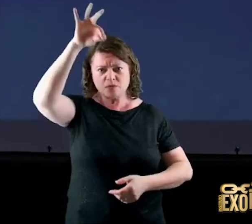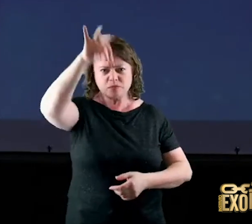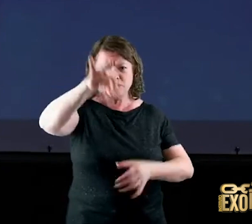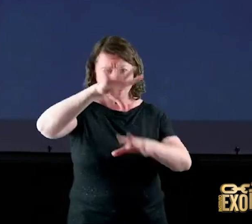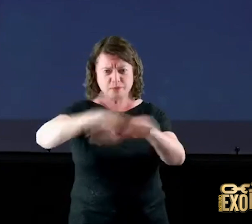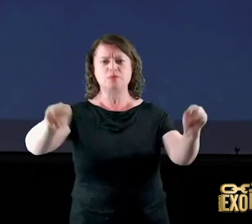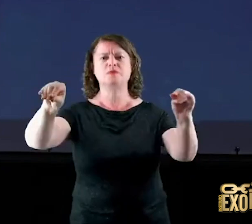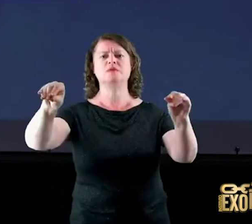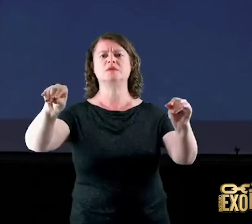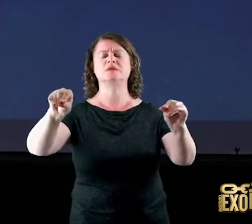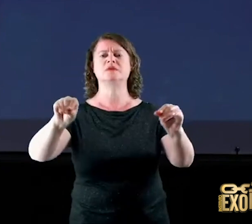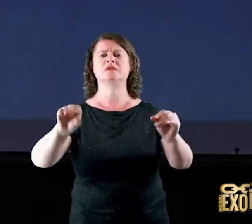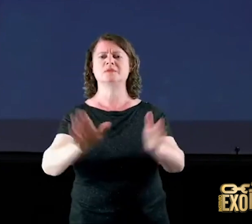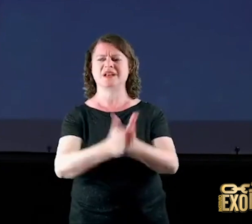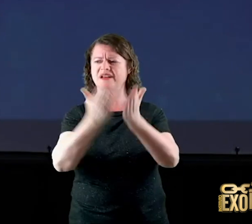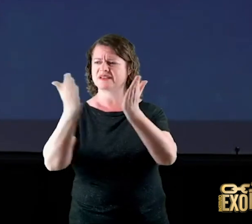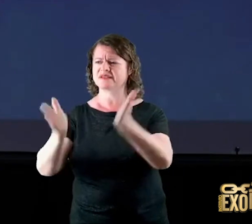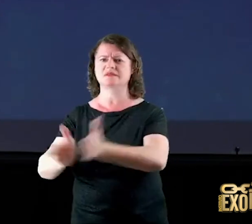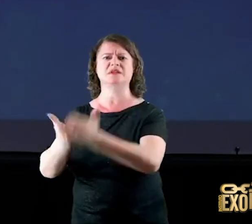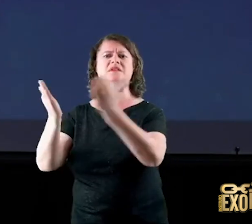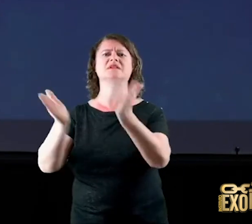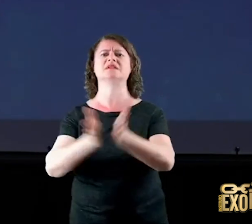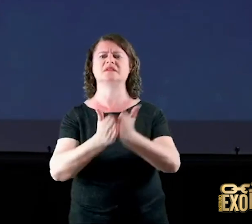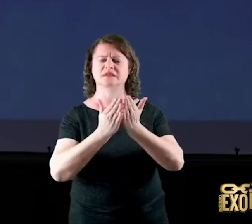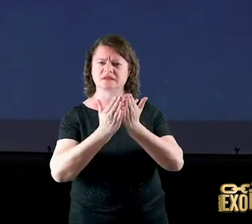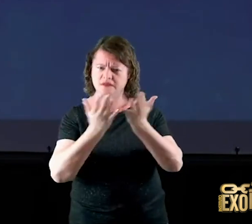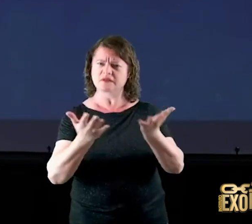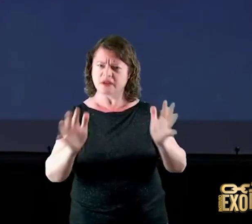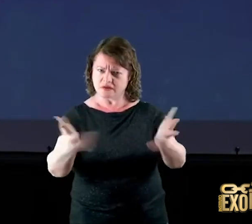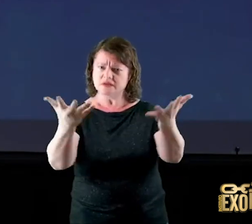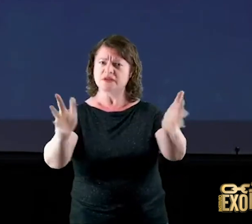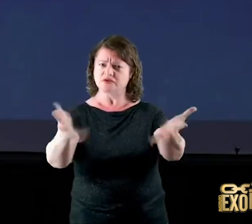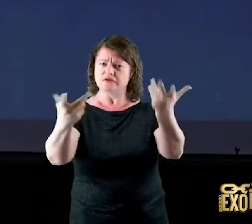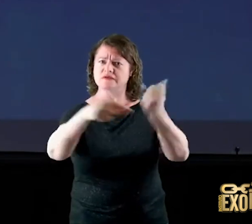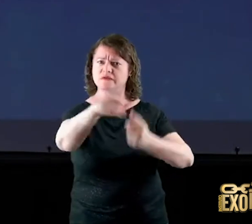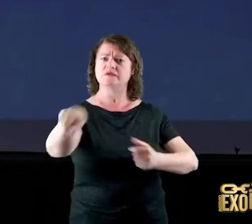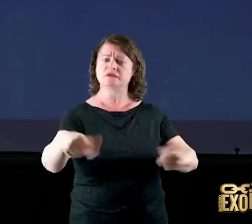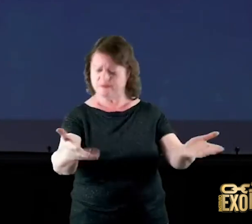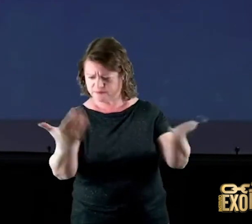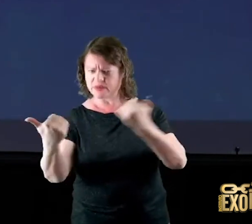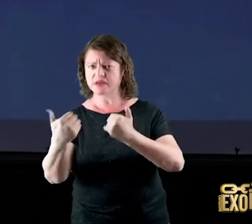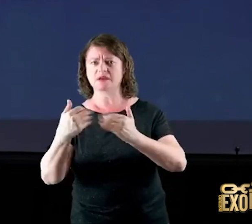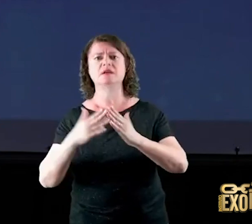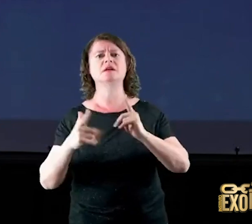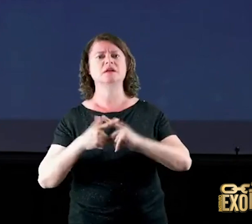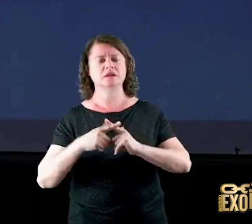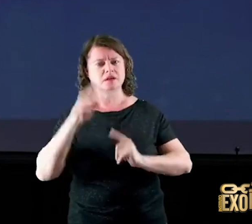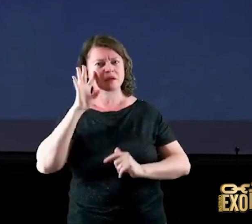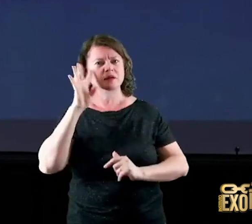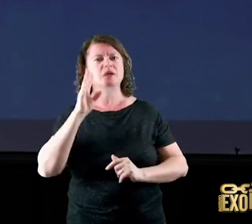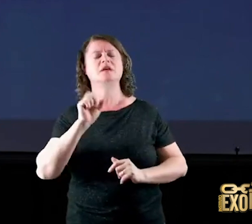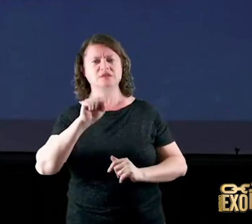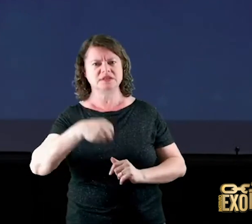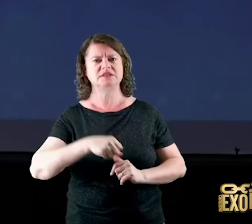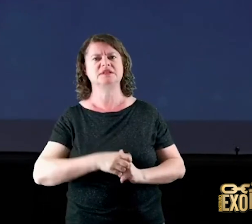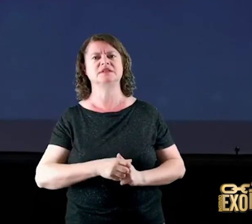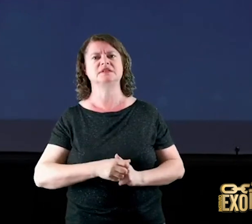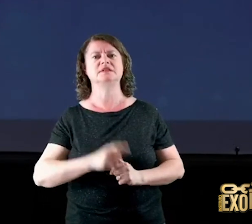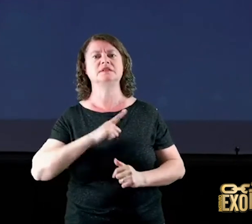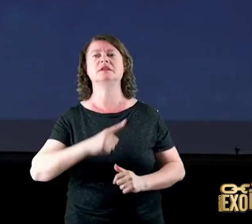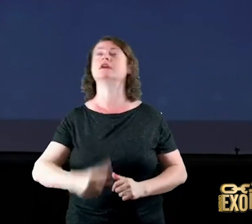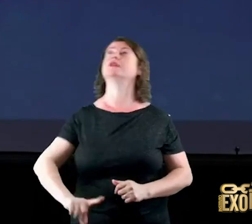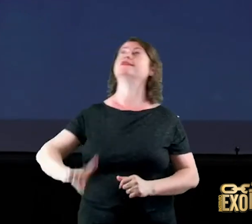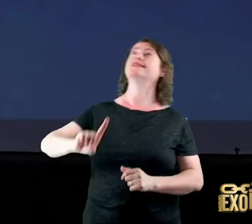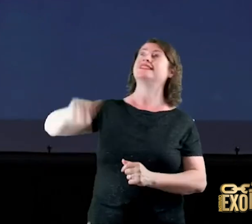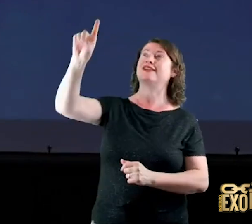para que você traga mesmo seus impossíveis porque existe um Deus que ele é